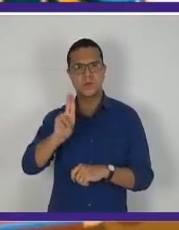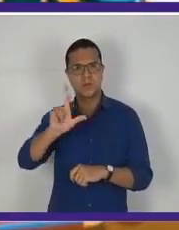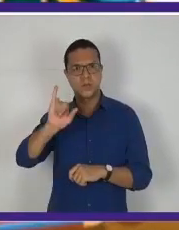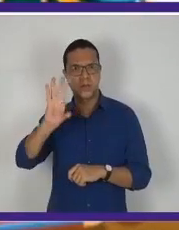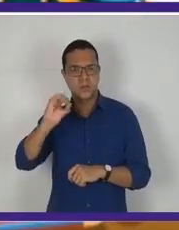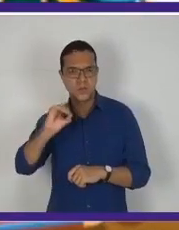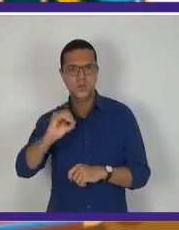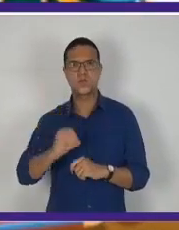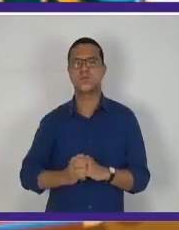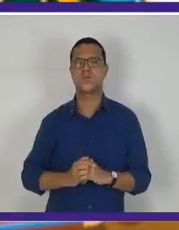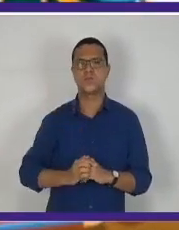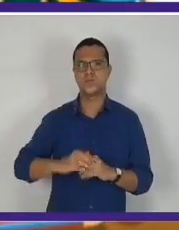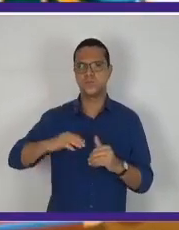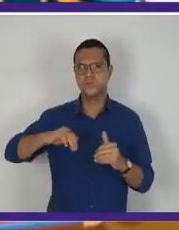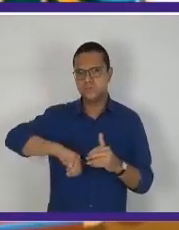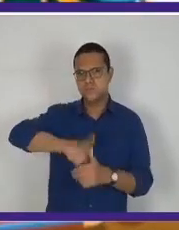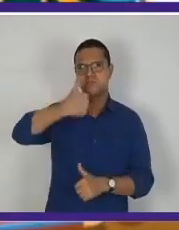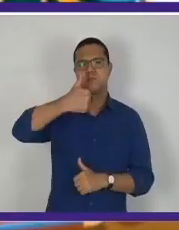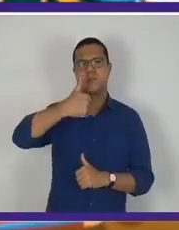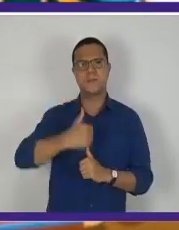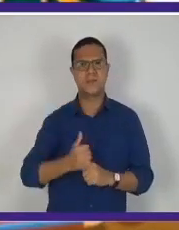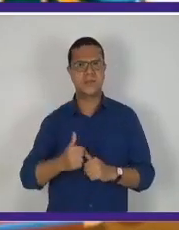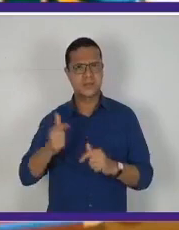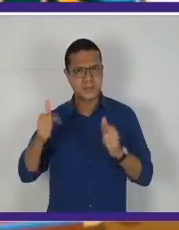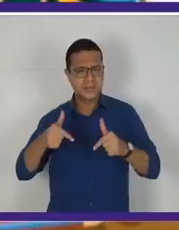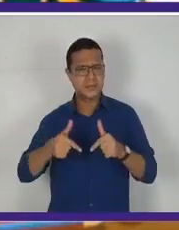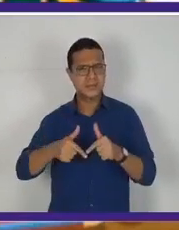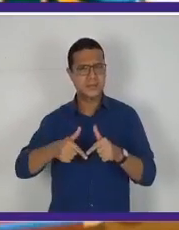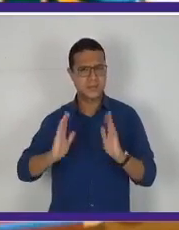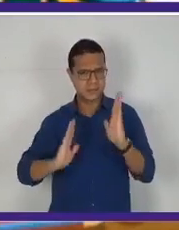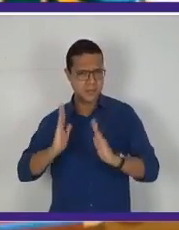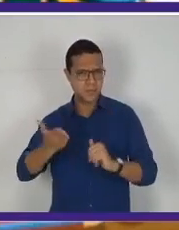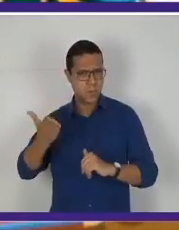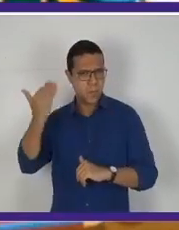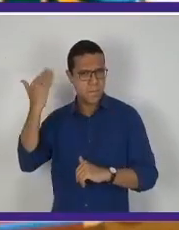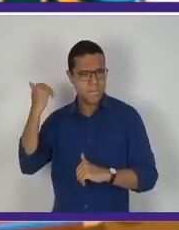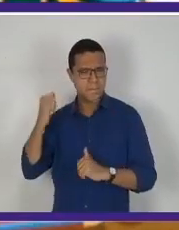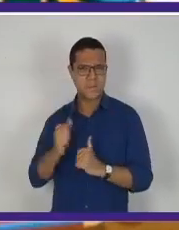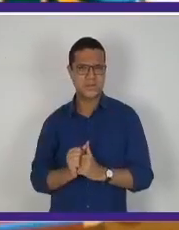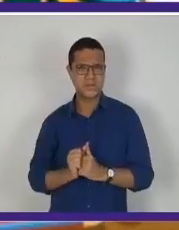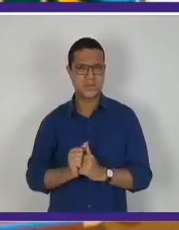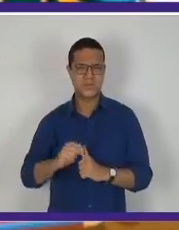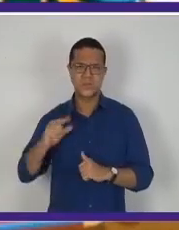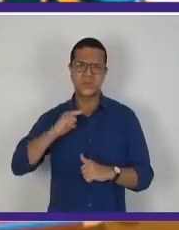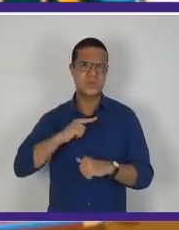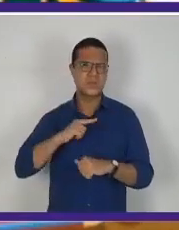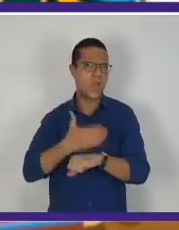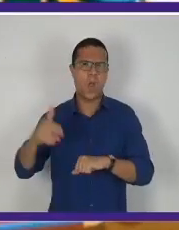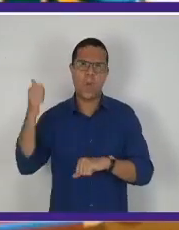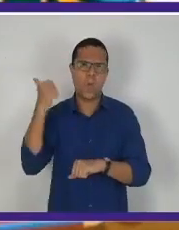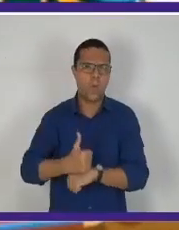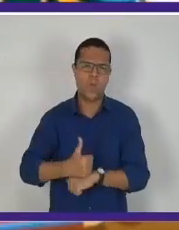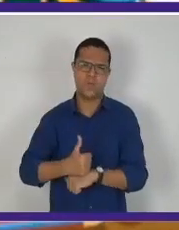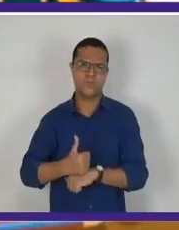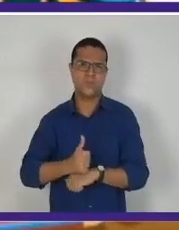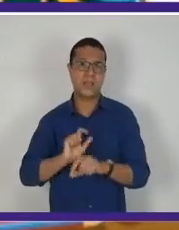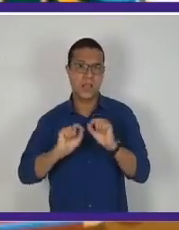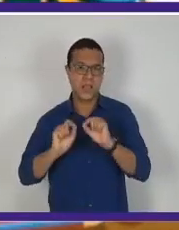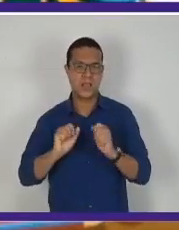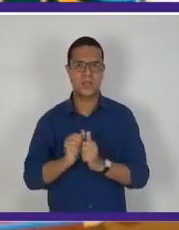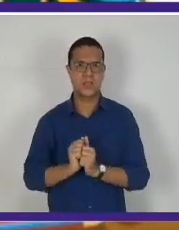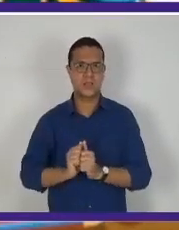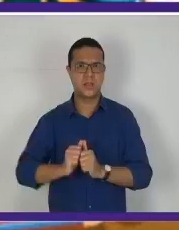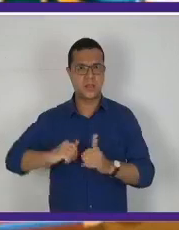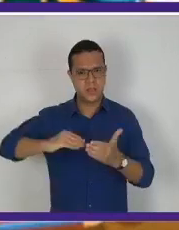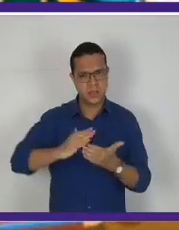nesta época, havia muita fraude eleitoral. Quem leva a vantagem no resultado das eleições é o